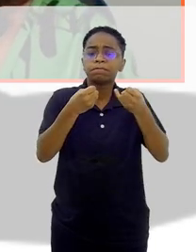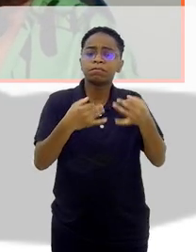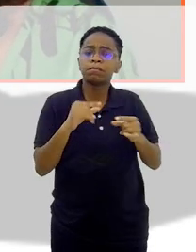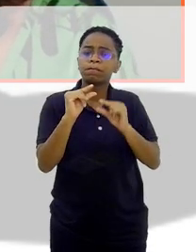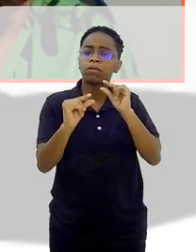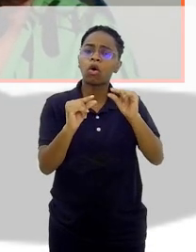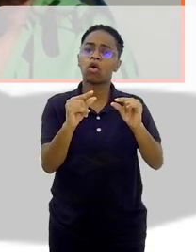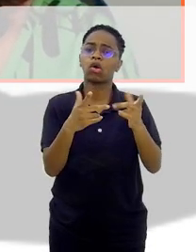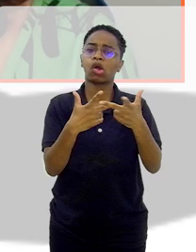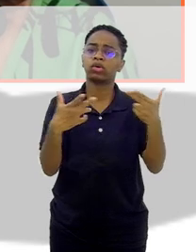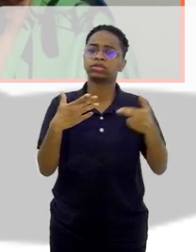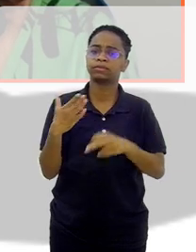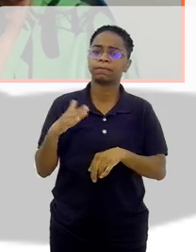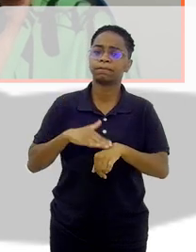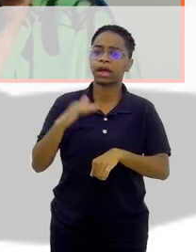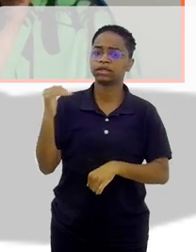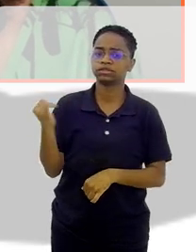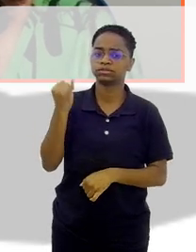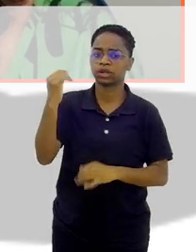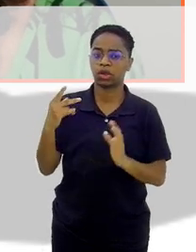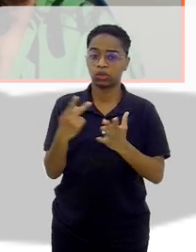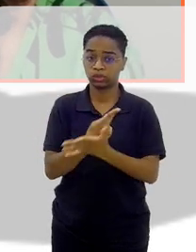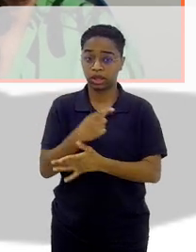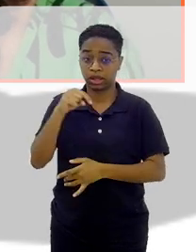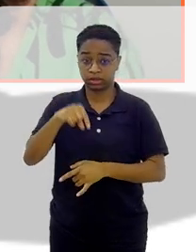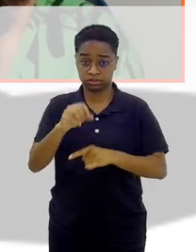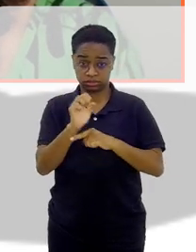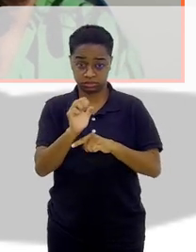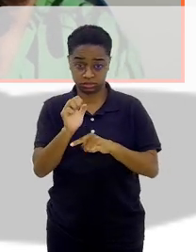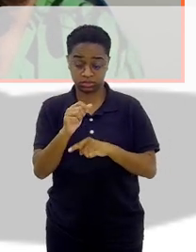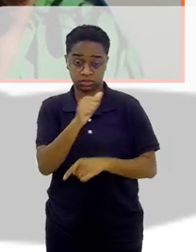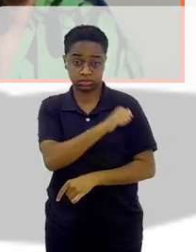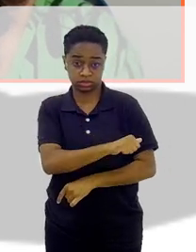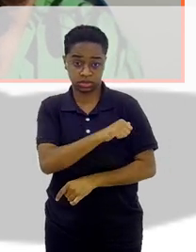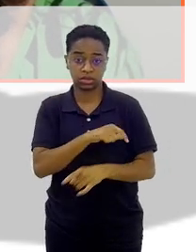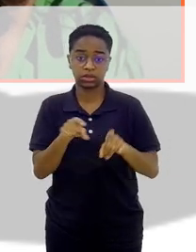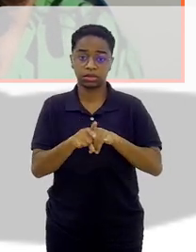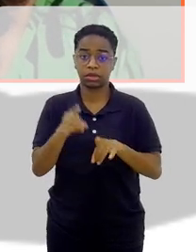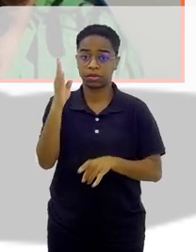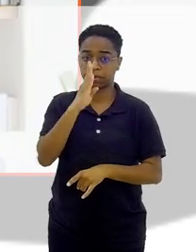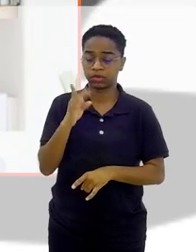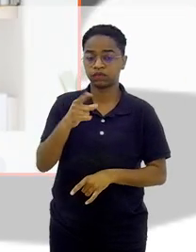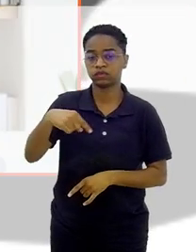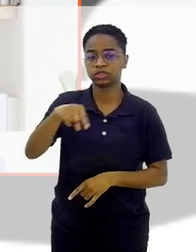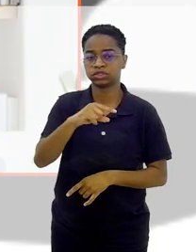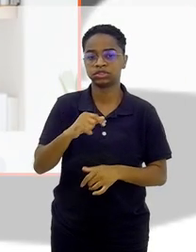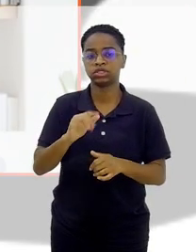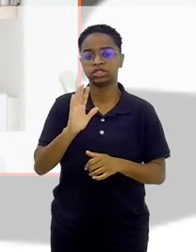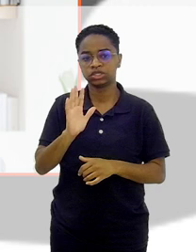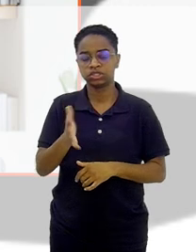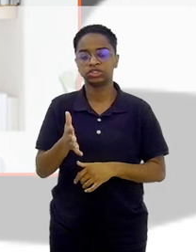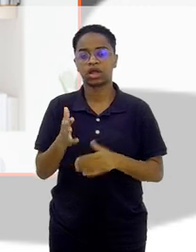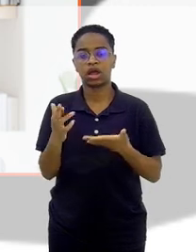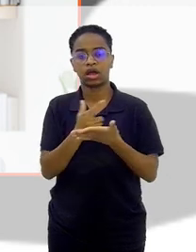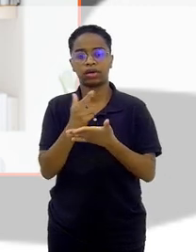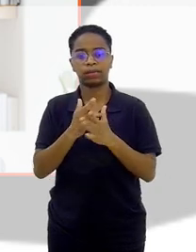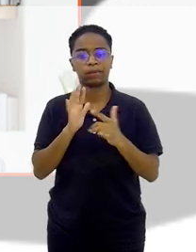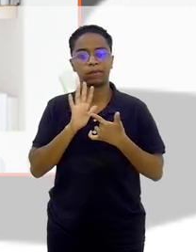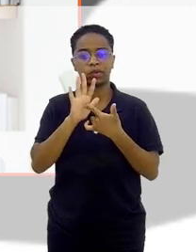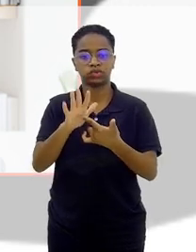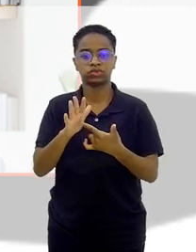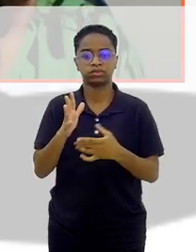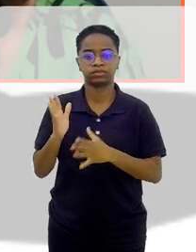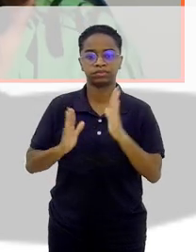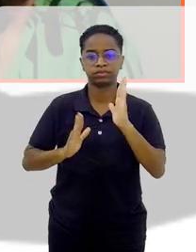dos fatos mais relevantes no Estado e no Brasil, que a Pluralha já cobriu nesses 16 anos